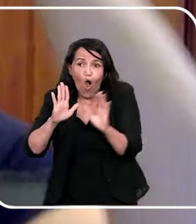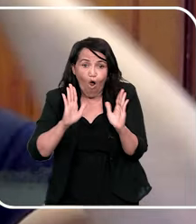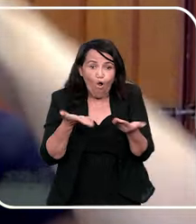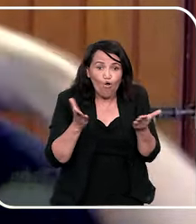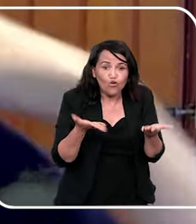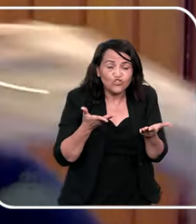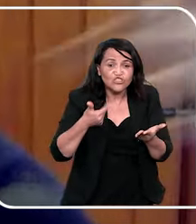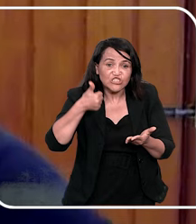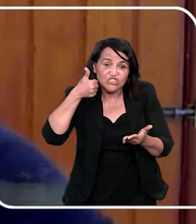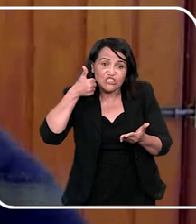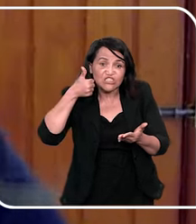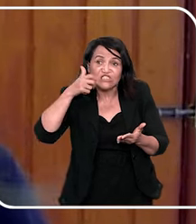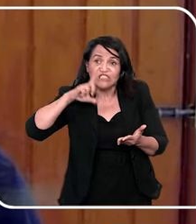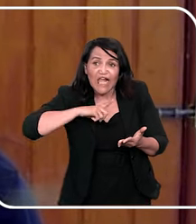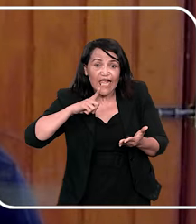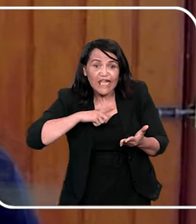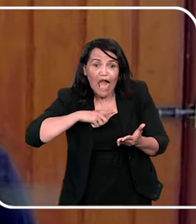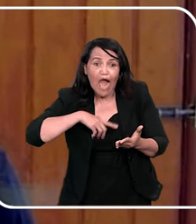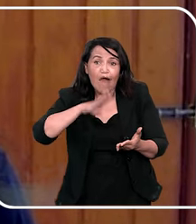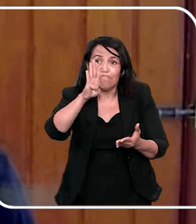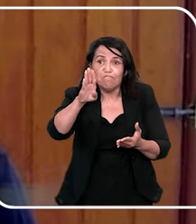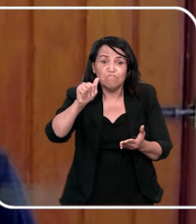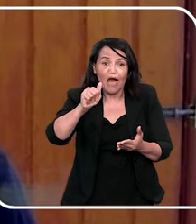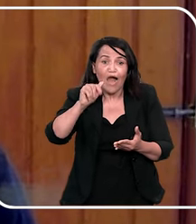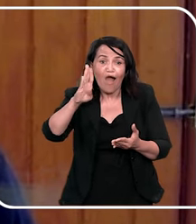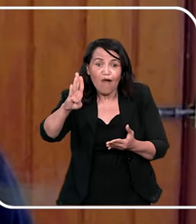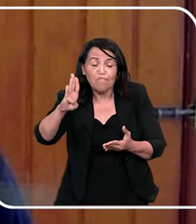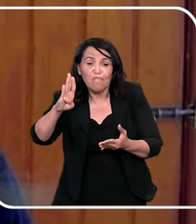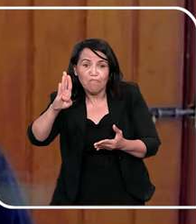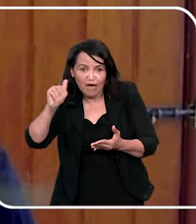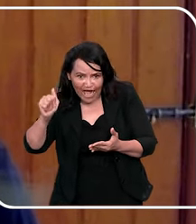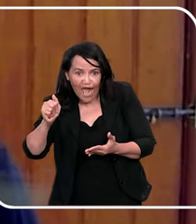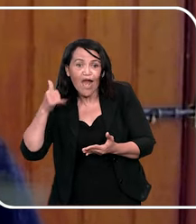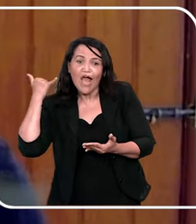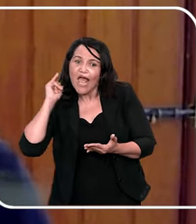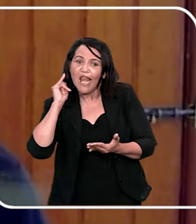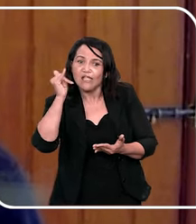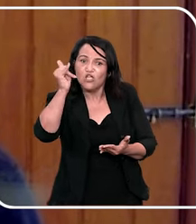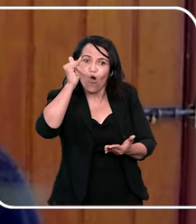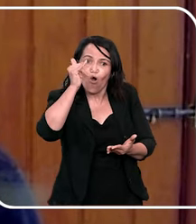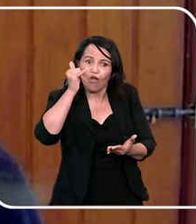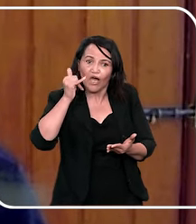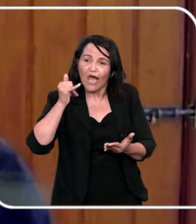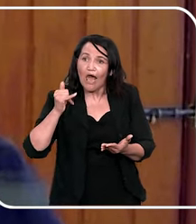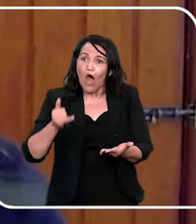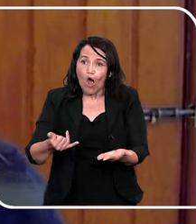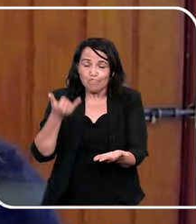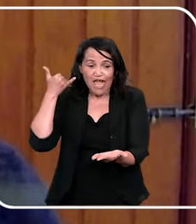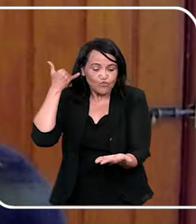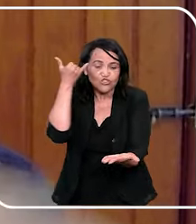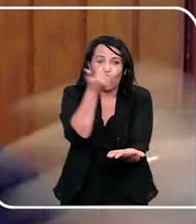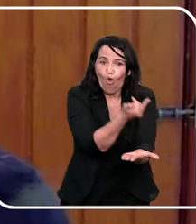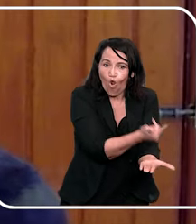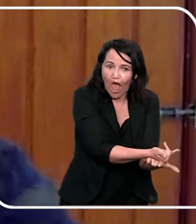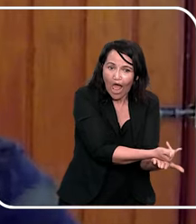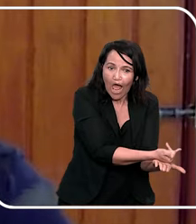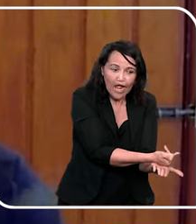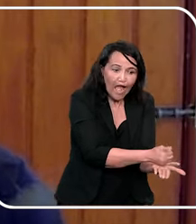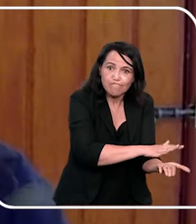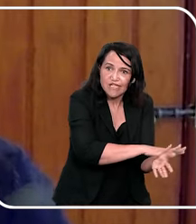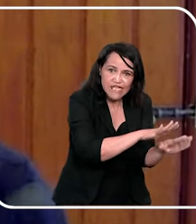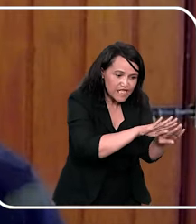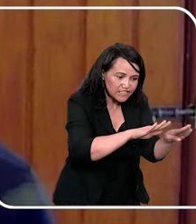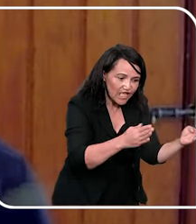camerazinha que eu uso de babá eletrônica aqui em quase todos os contos quando eu estou com criança, que você vê do seu celular, bota um som da mesa enquanto você está conversando